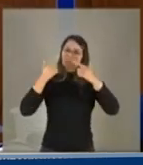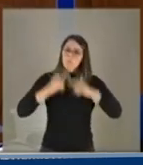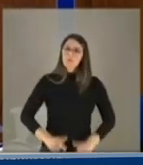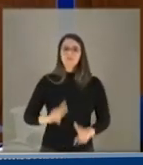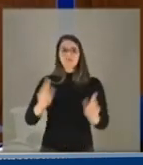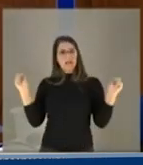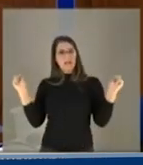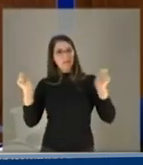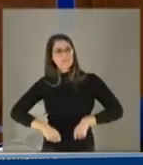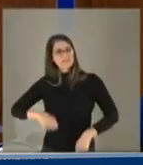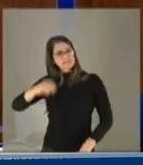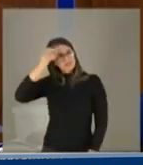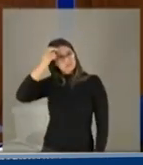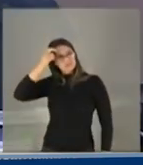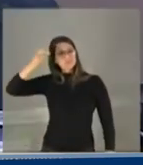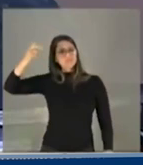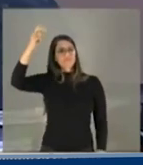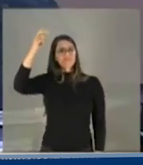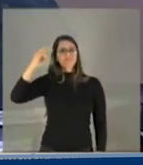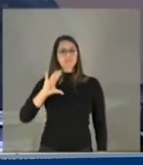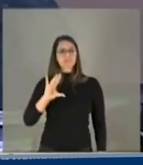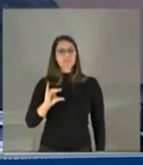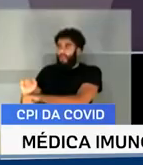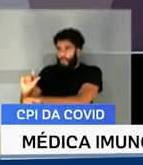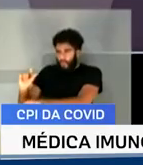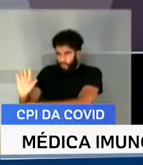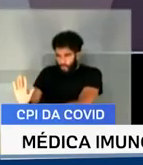integralidade, capacidade intelectual, científica.